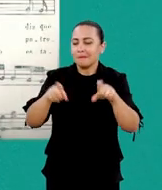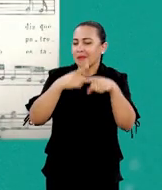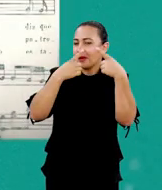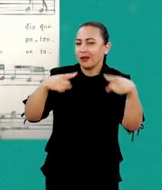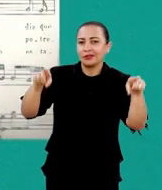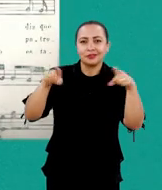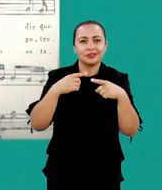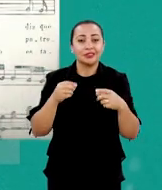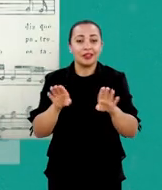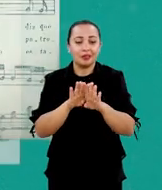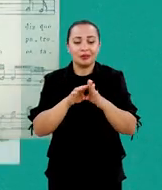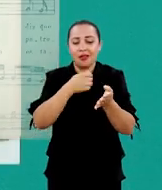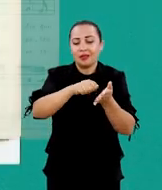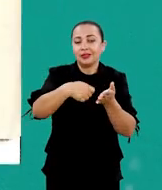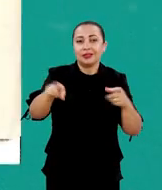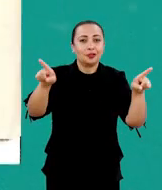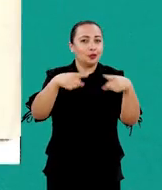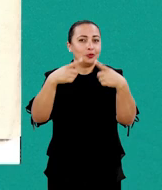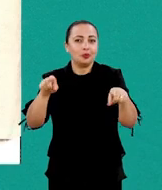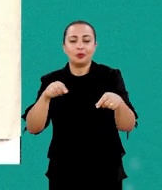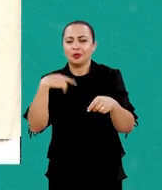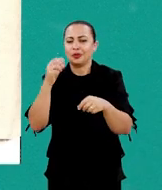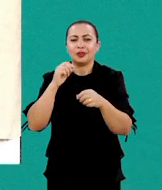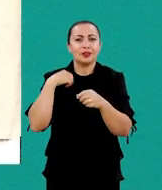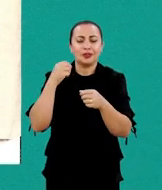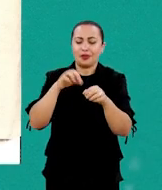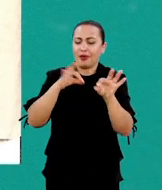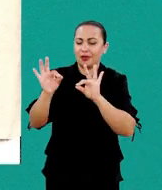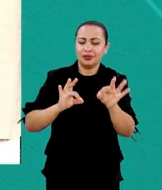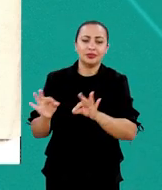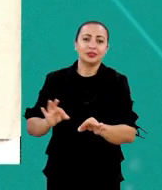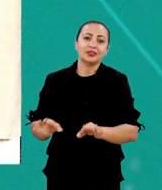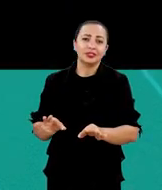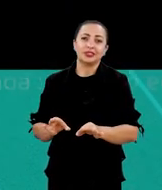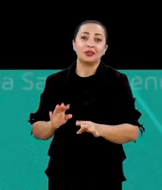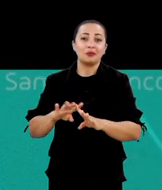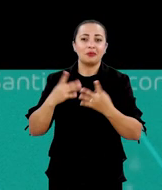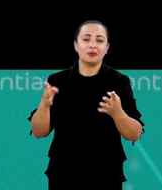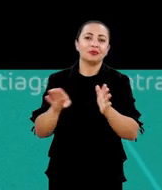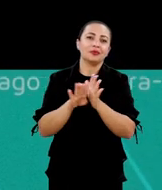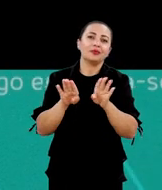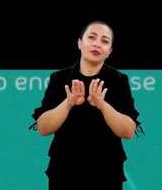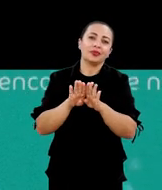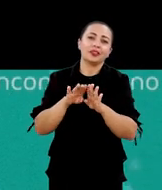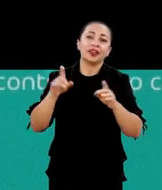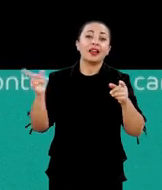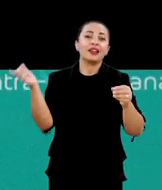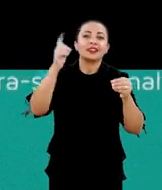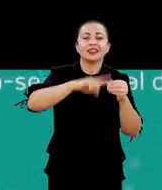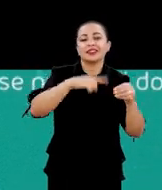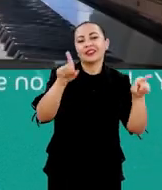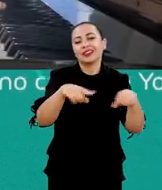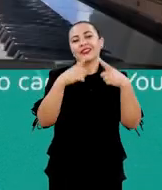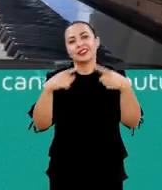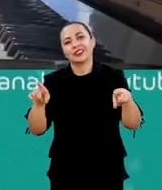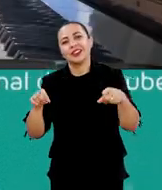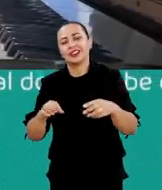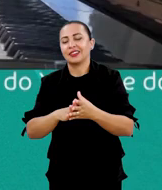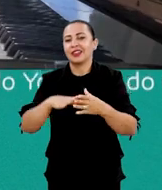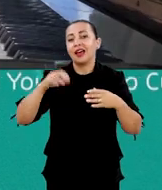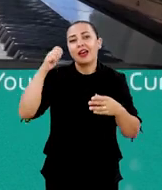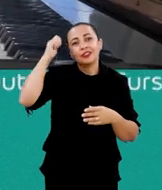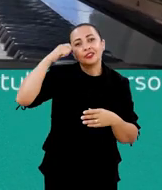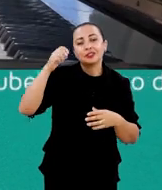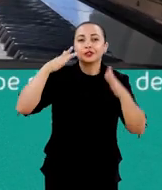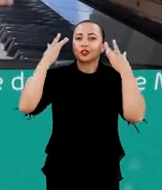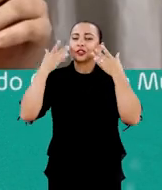cancioneiro apresentar também as partituras algo que a gente foi fazendo e editando as partituras mas também trazer de forma cantada tocada